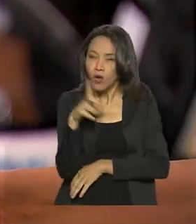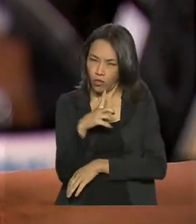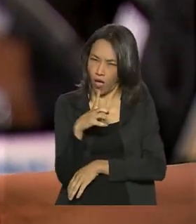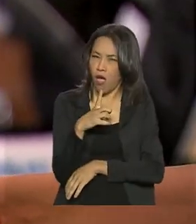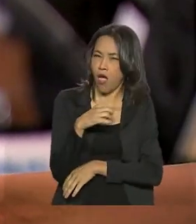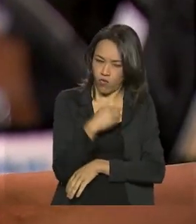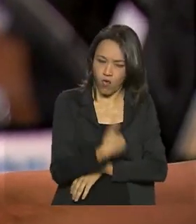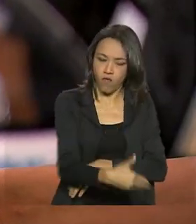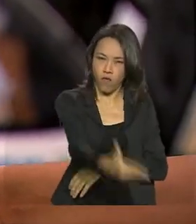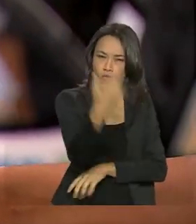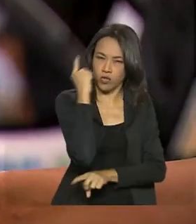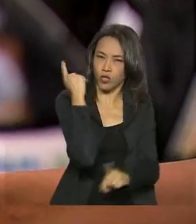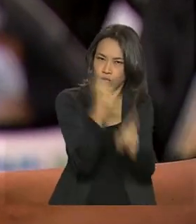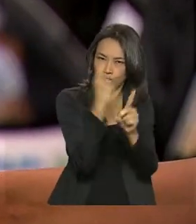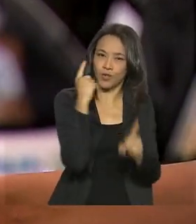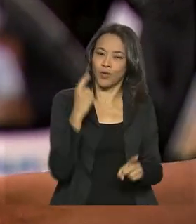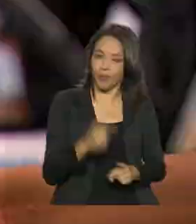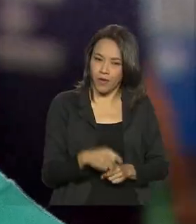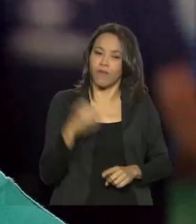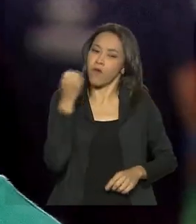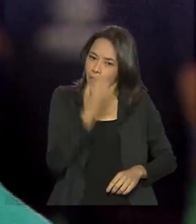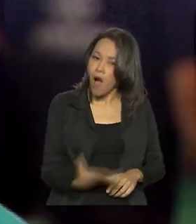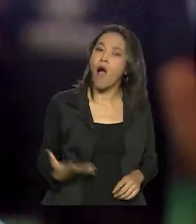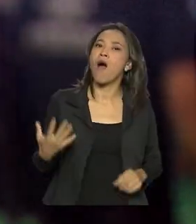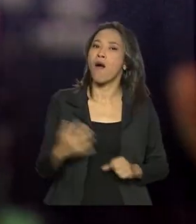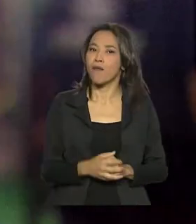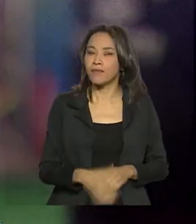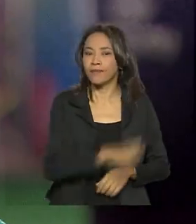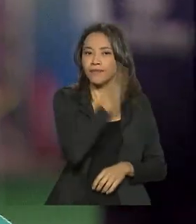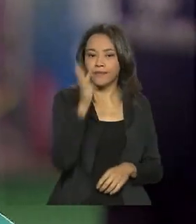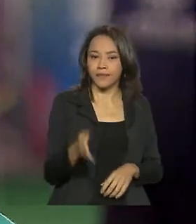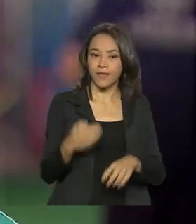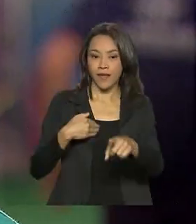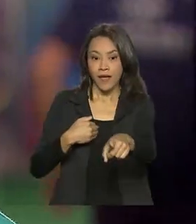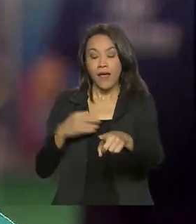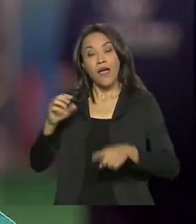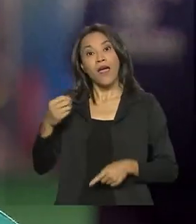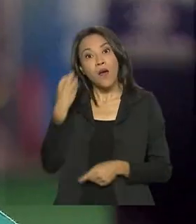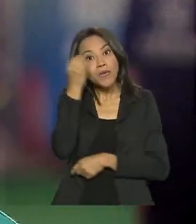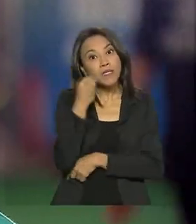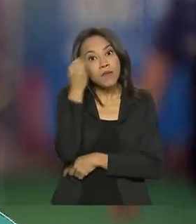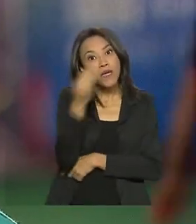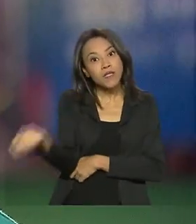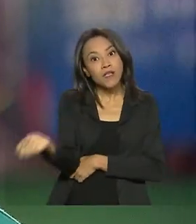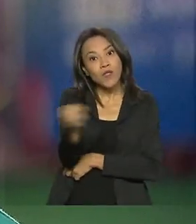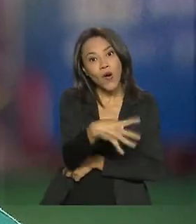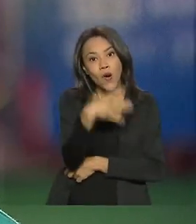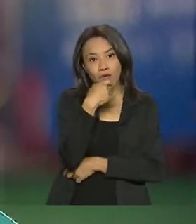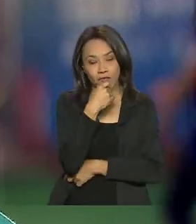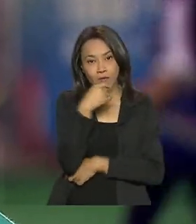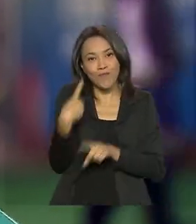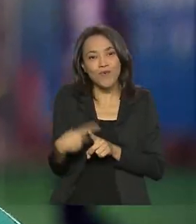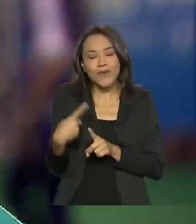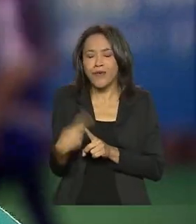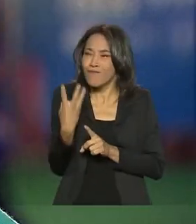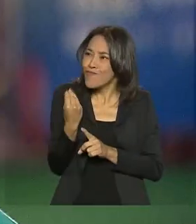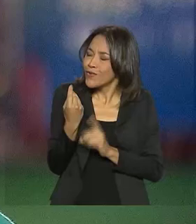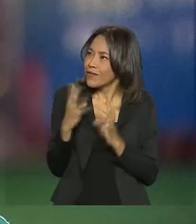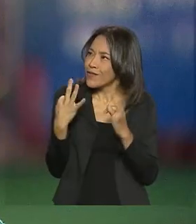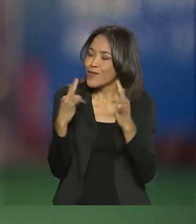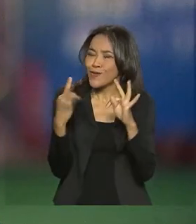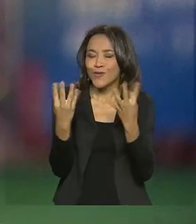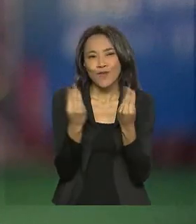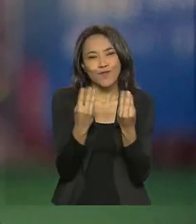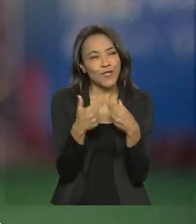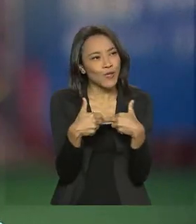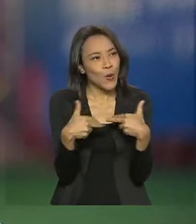descobrir, valeu muito a pena. É uma experiência muito nova, por conta que muita tecnologia e muitas coisas